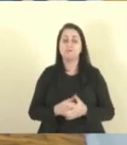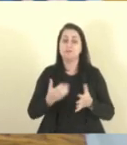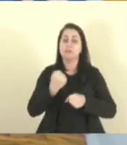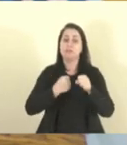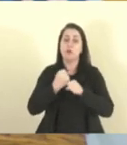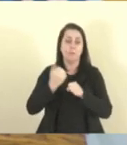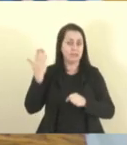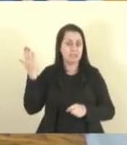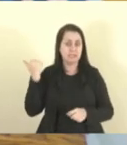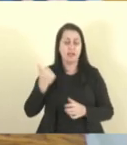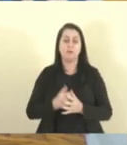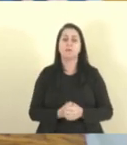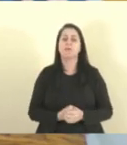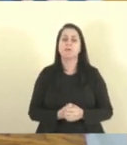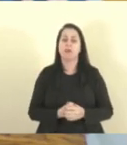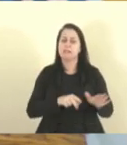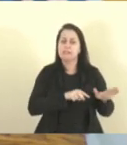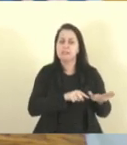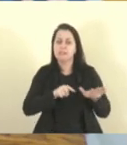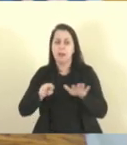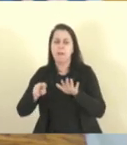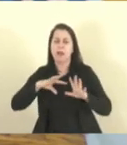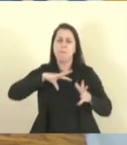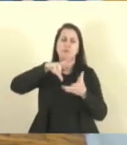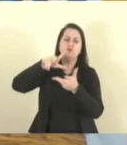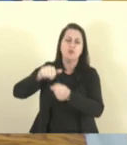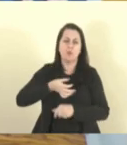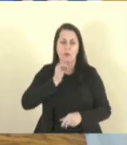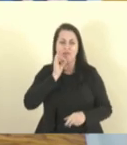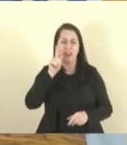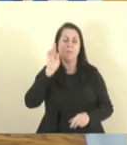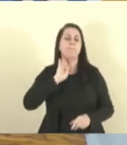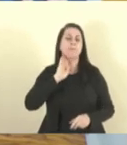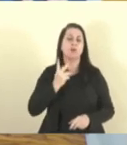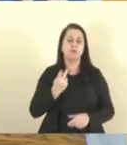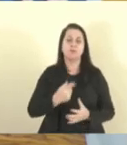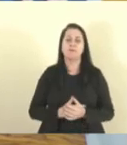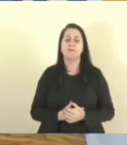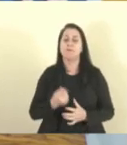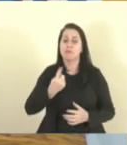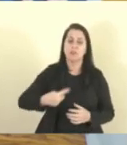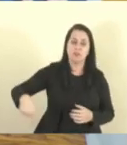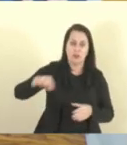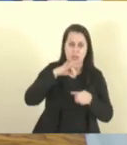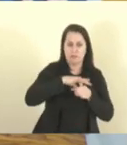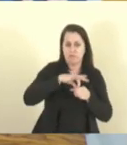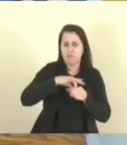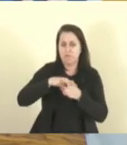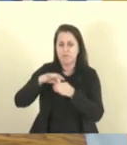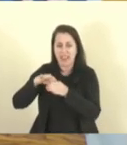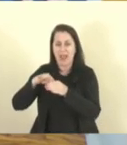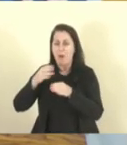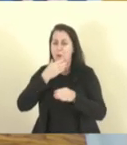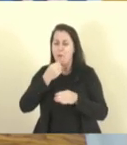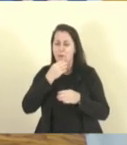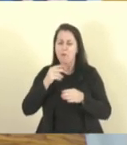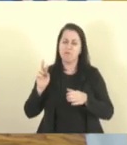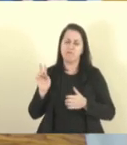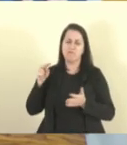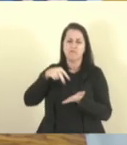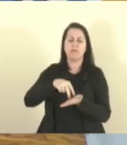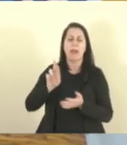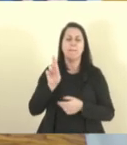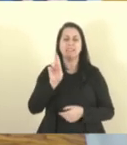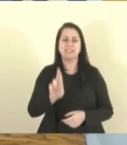passado, durante a Semana Internacional do Café em Belo Horizonte, nossos produtores brilharam ao conquistar